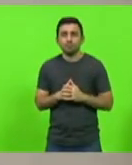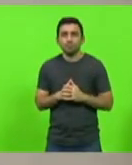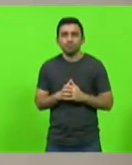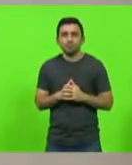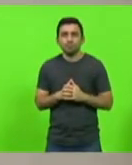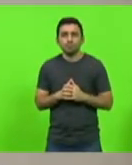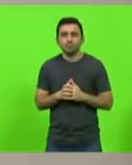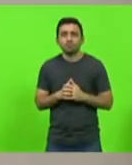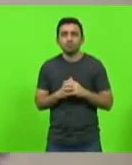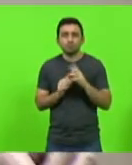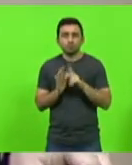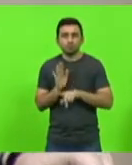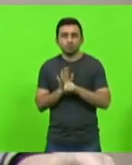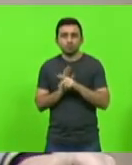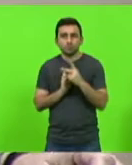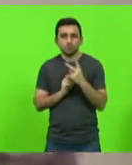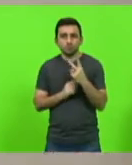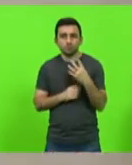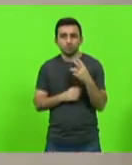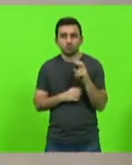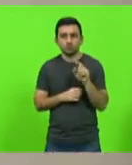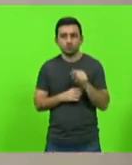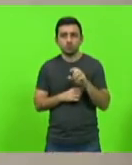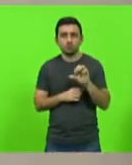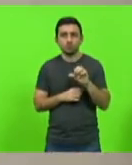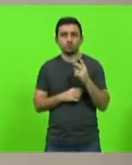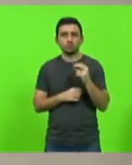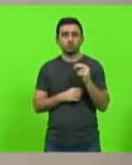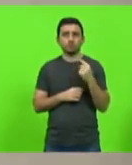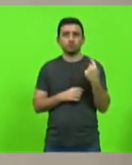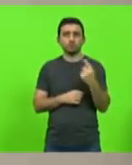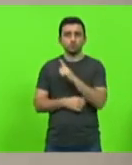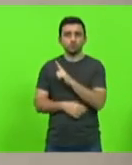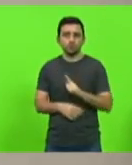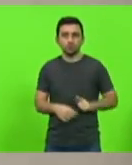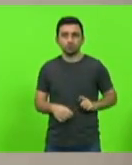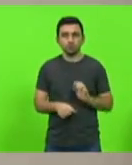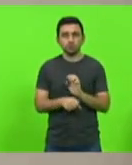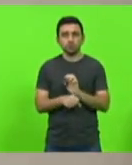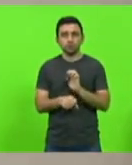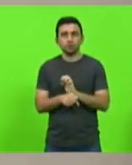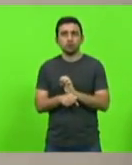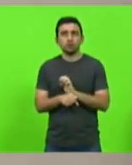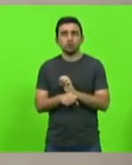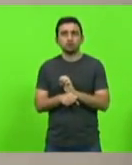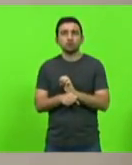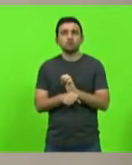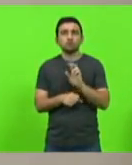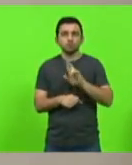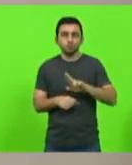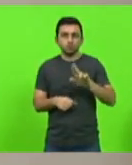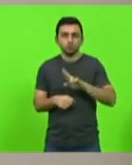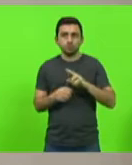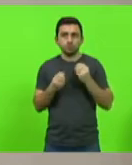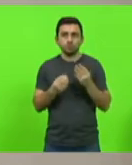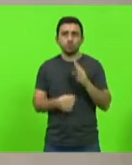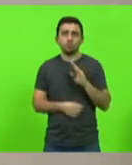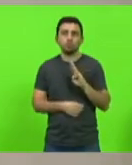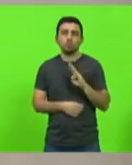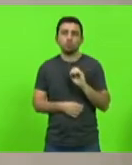É o projeto de lei 245.9 de 2021, autor governo do Estado, autoriza a cessão de uso de imóvel no município de Botuverá.